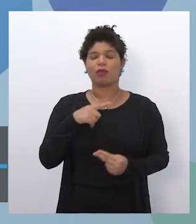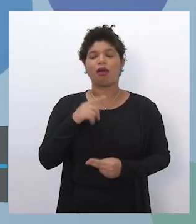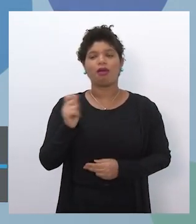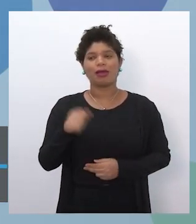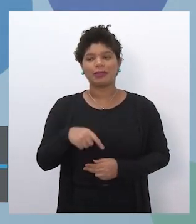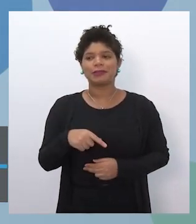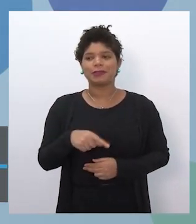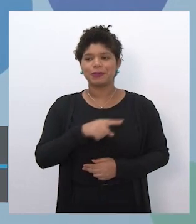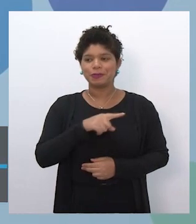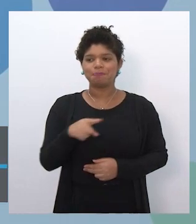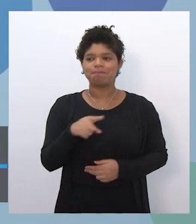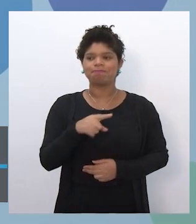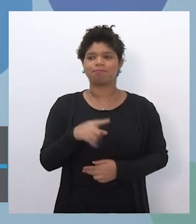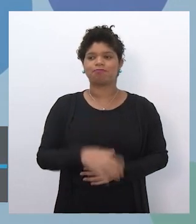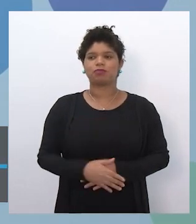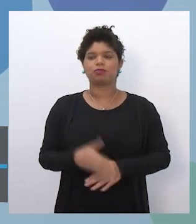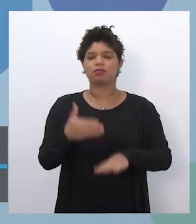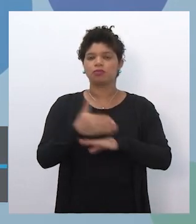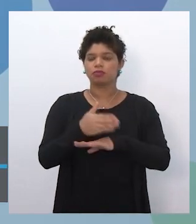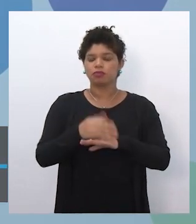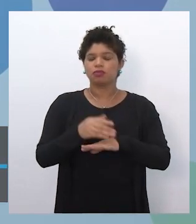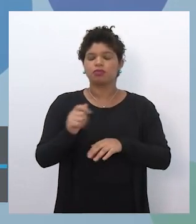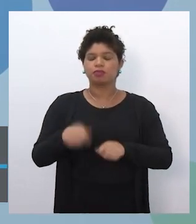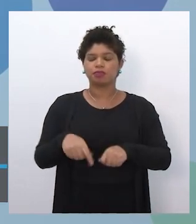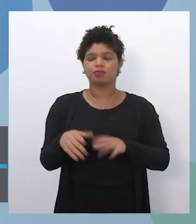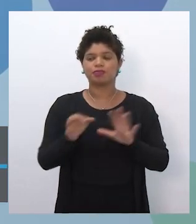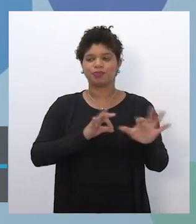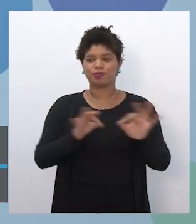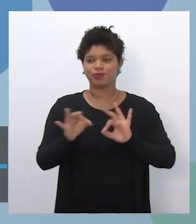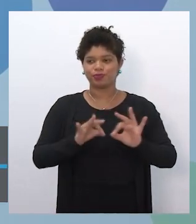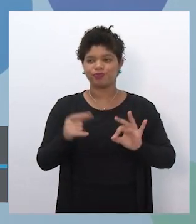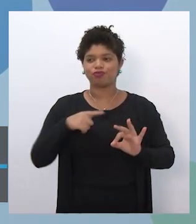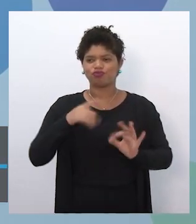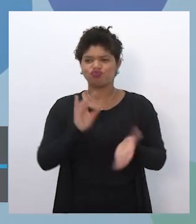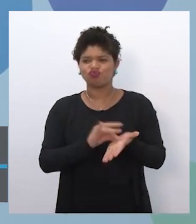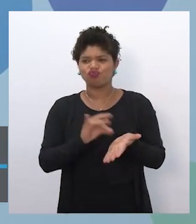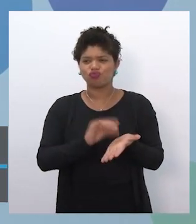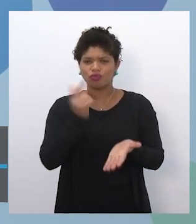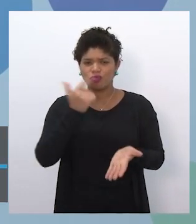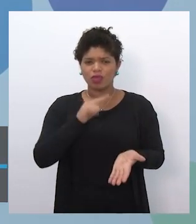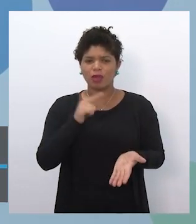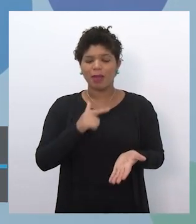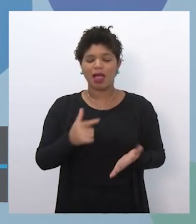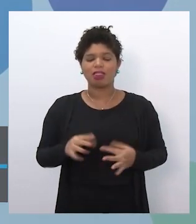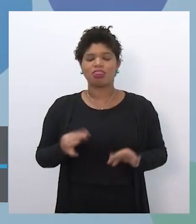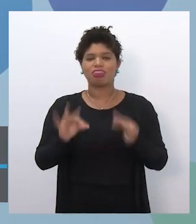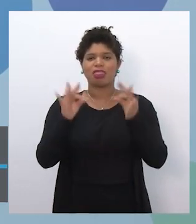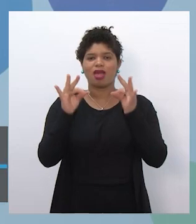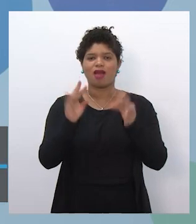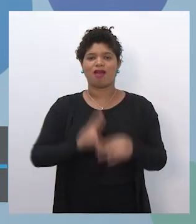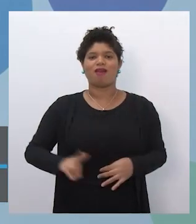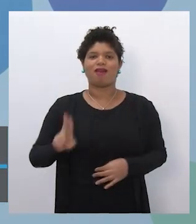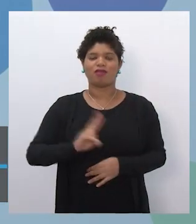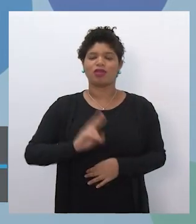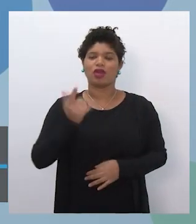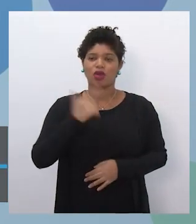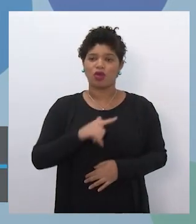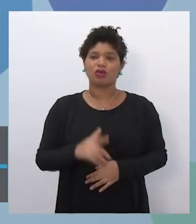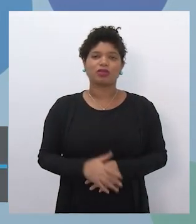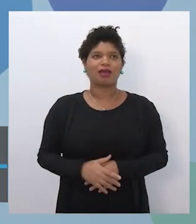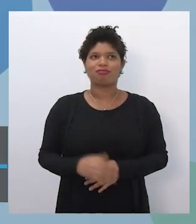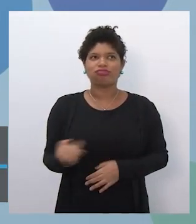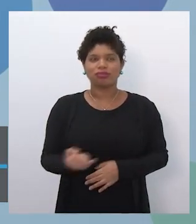garantir que o fornecimento de um equipamento, de um recurso tecnológico, ele tenha realmente